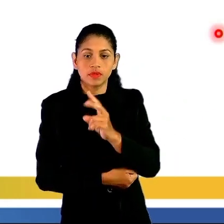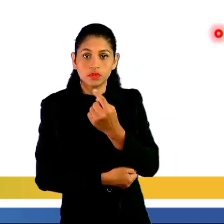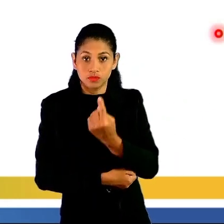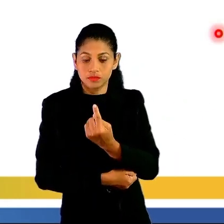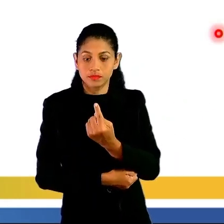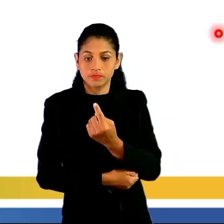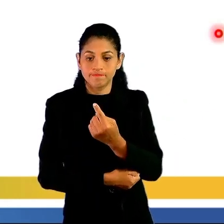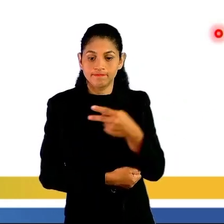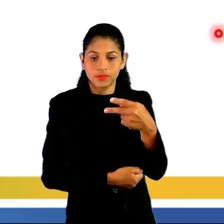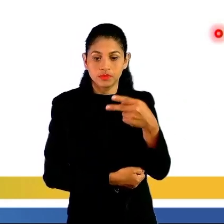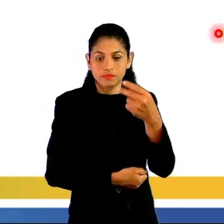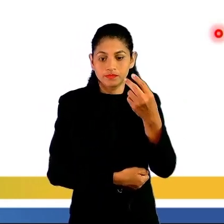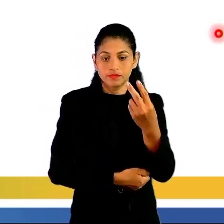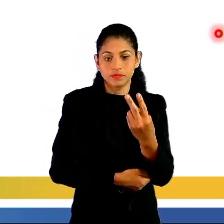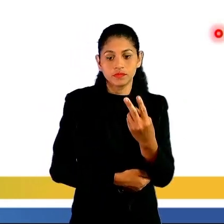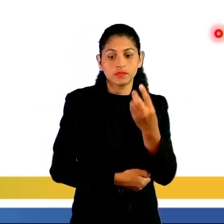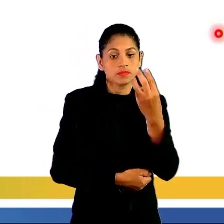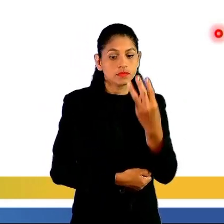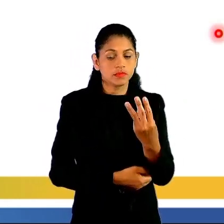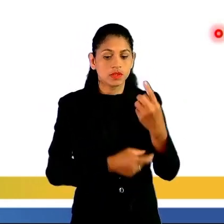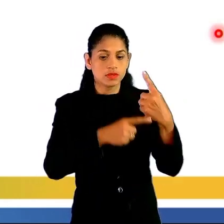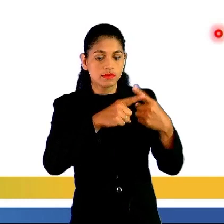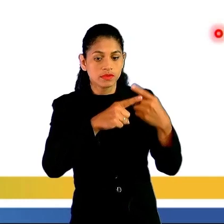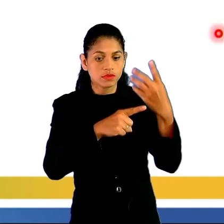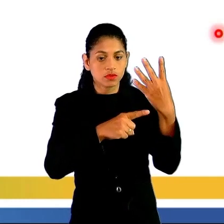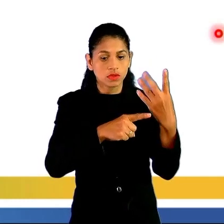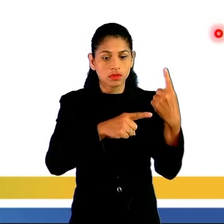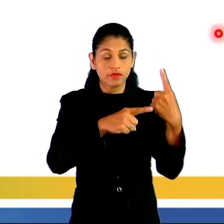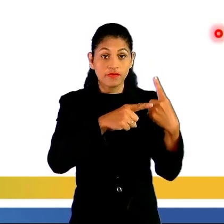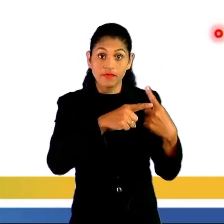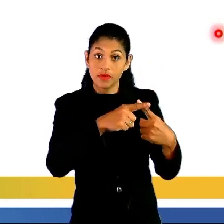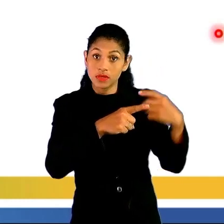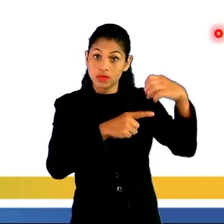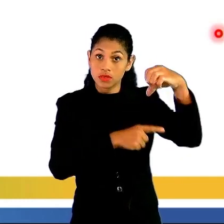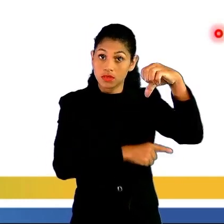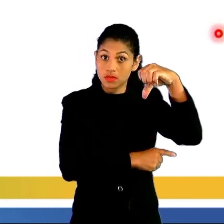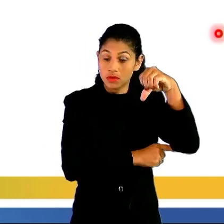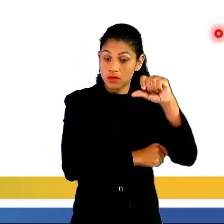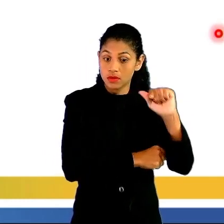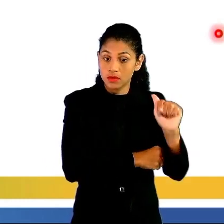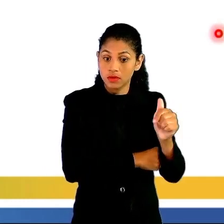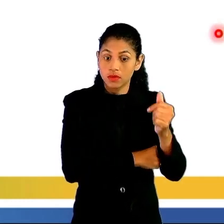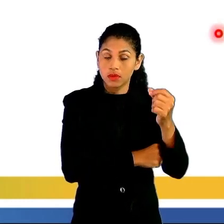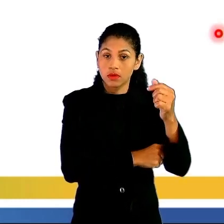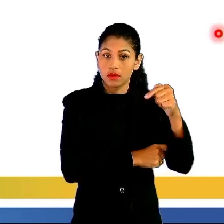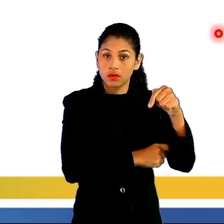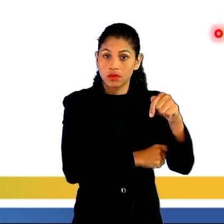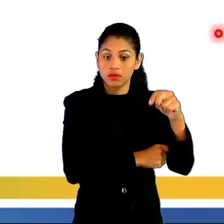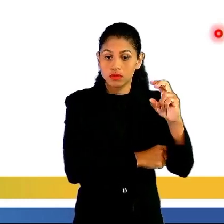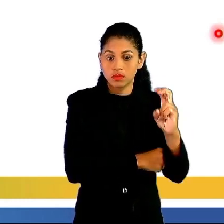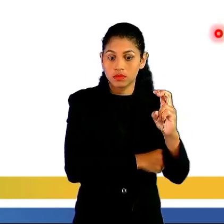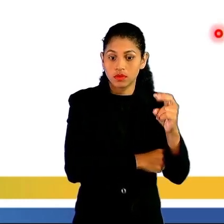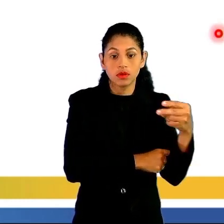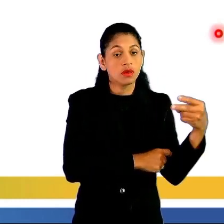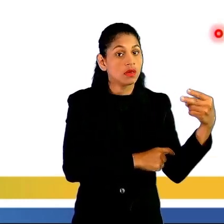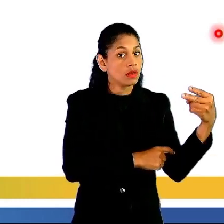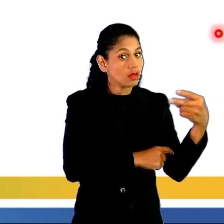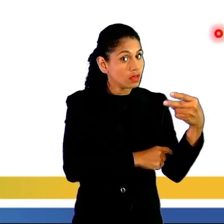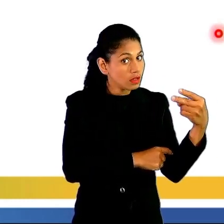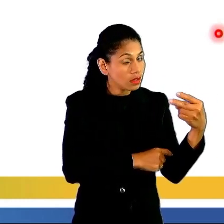vezes 9,75 é igual a 117. Aqui está em metros, tá bom?